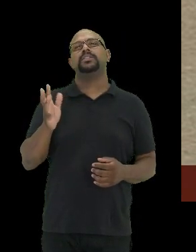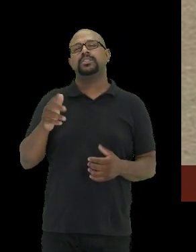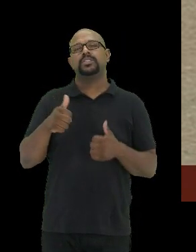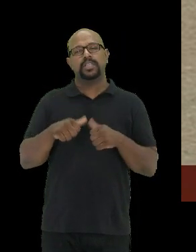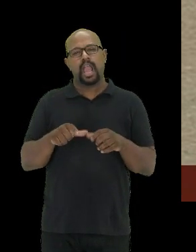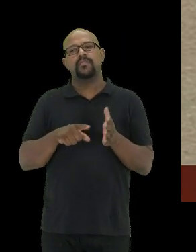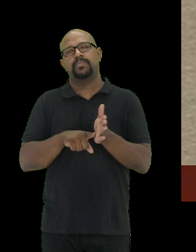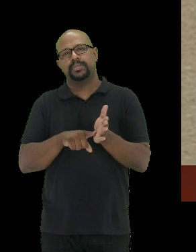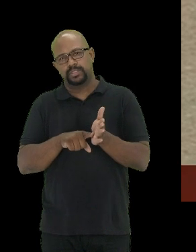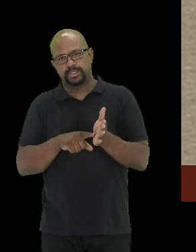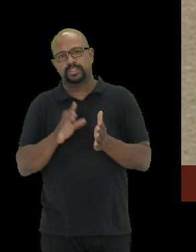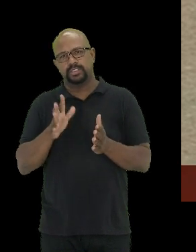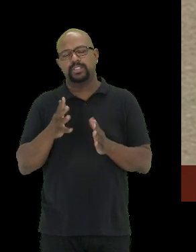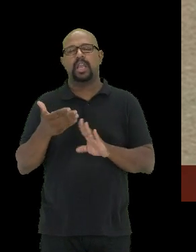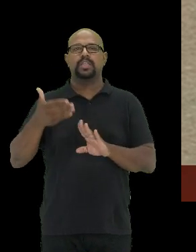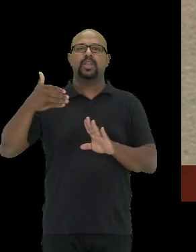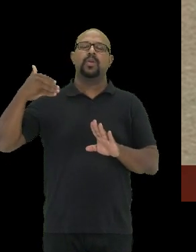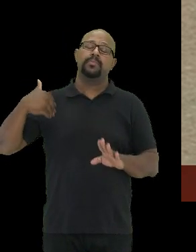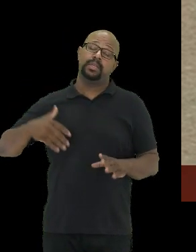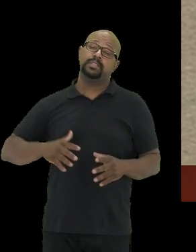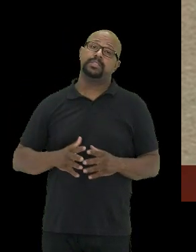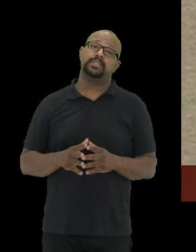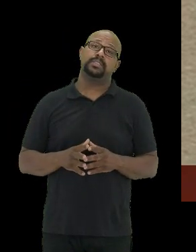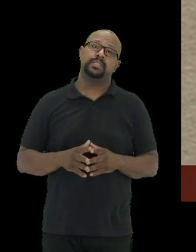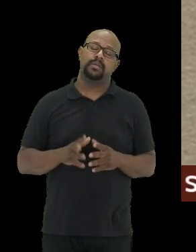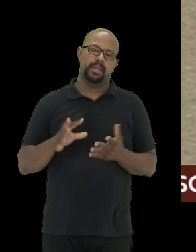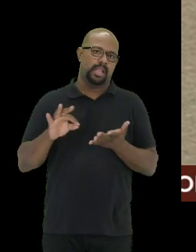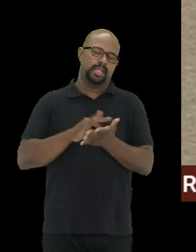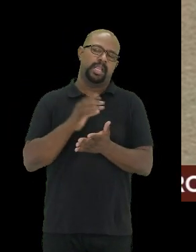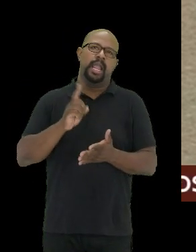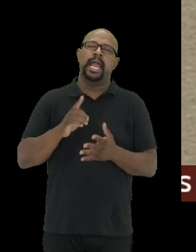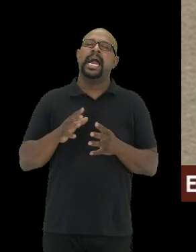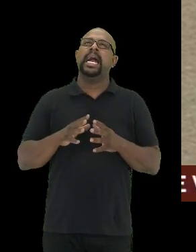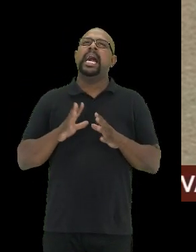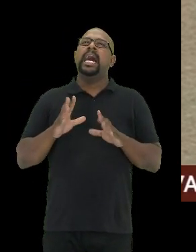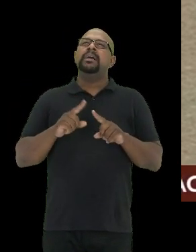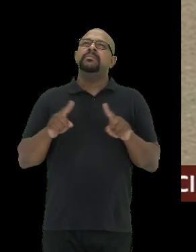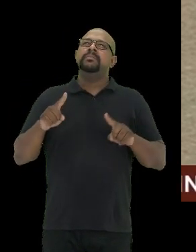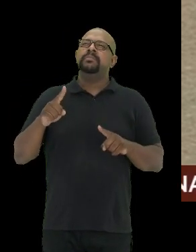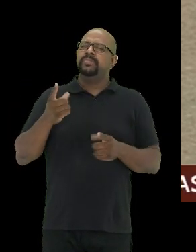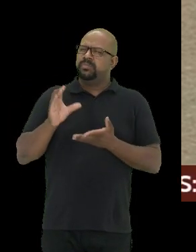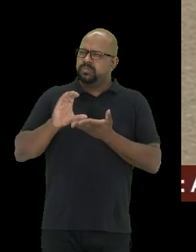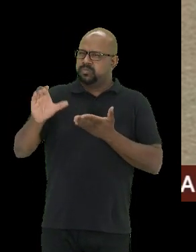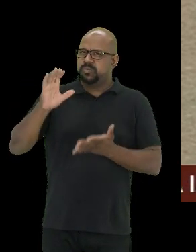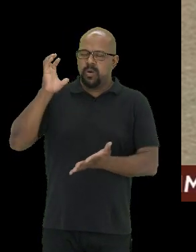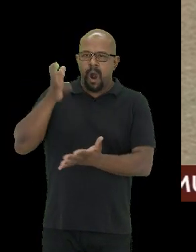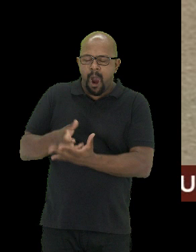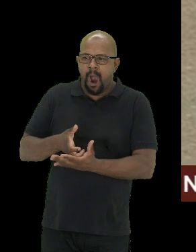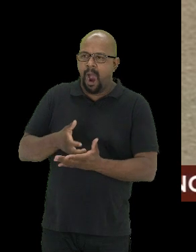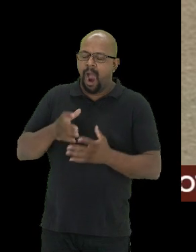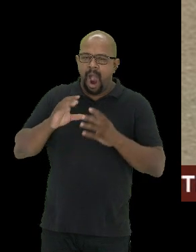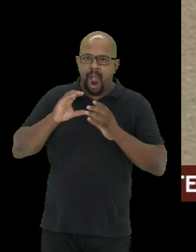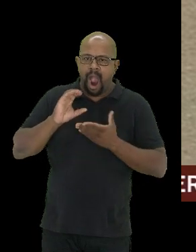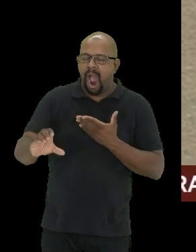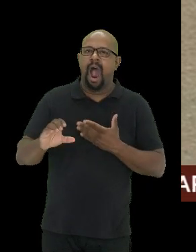sendo pesquisadas anteriormente, mas nunca tinham sido aprovadas. Mas teve um investimento enorme público,